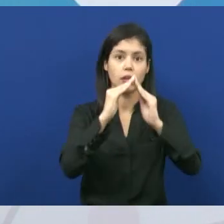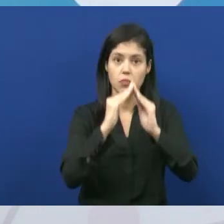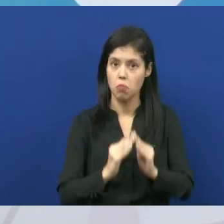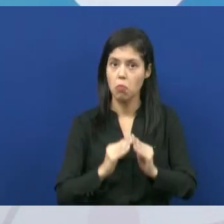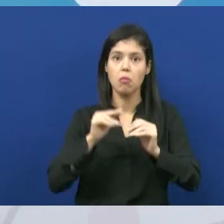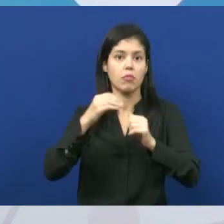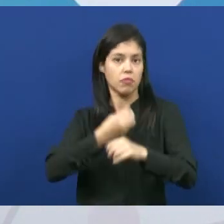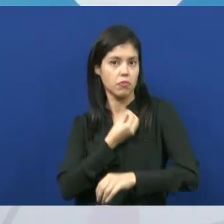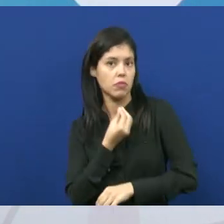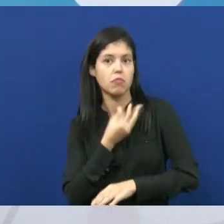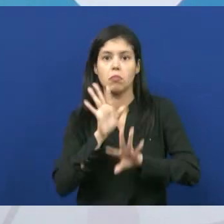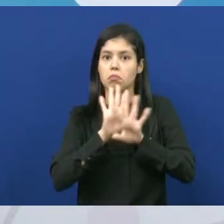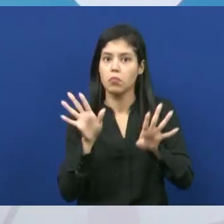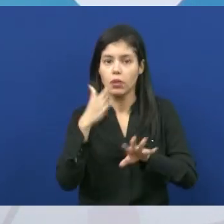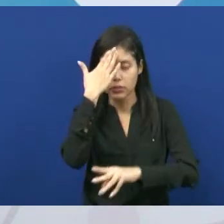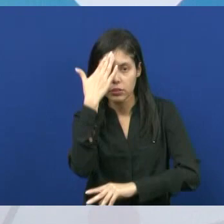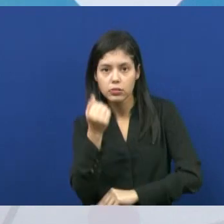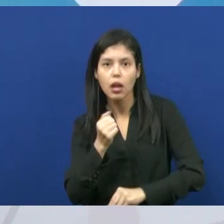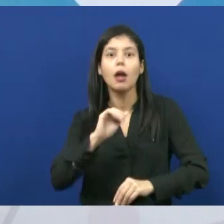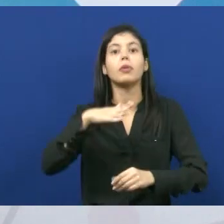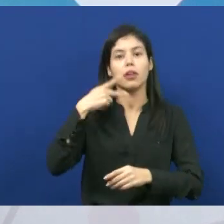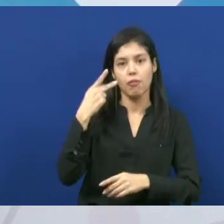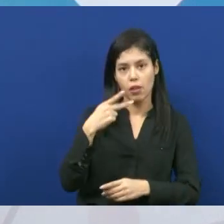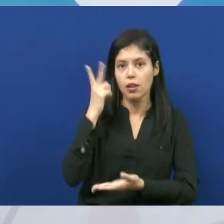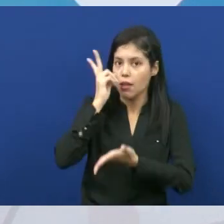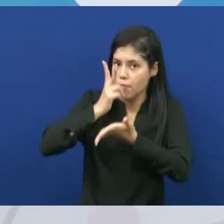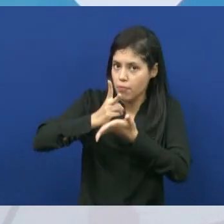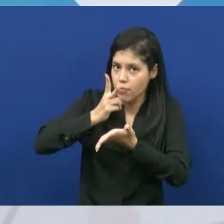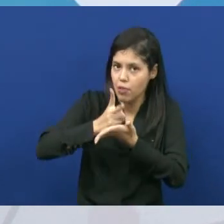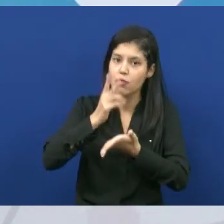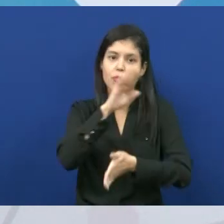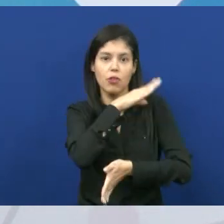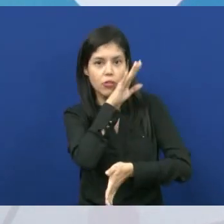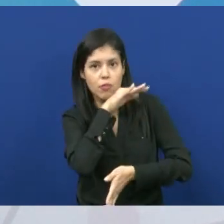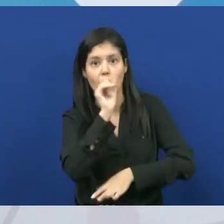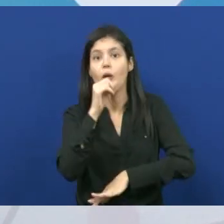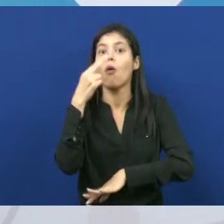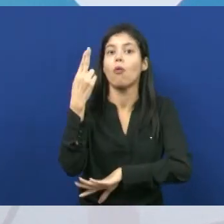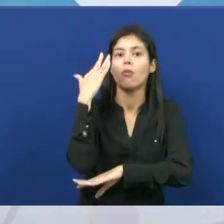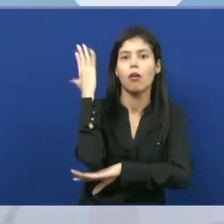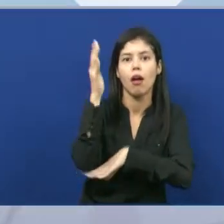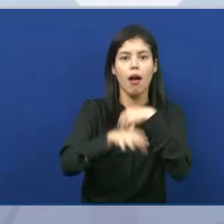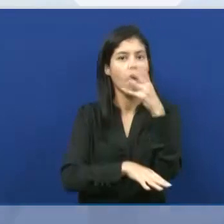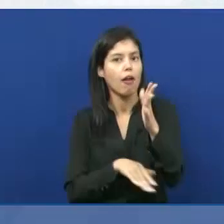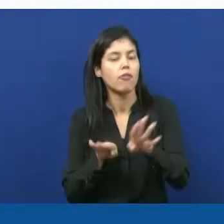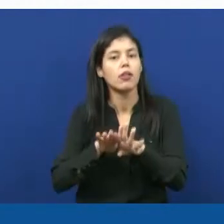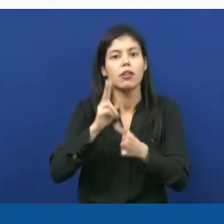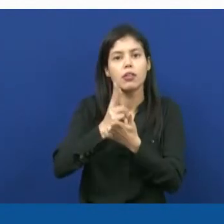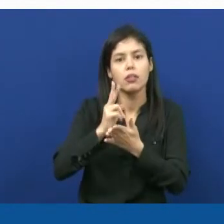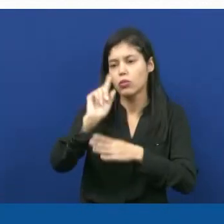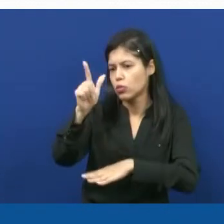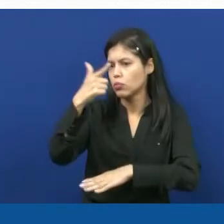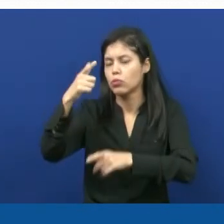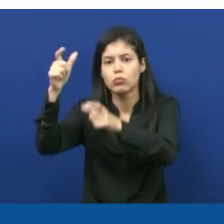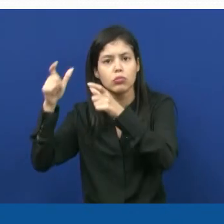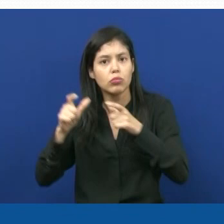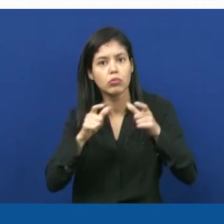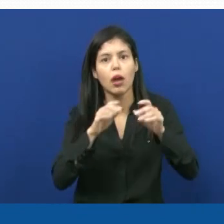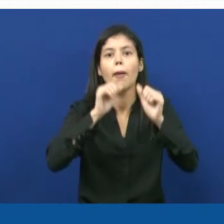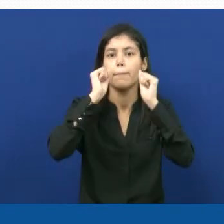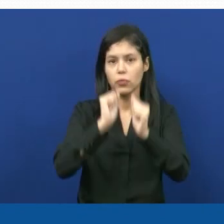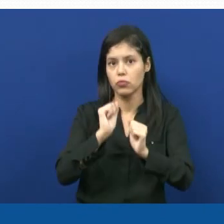esteja, ele consiga saber que está falando do mesmo ser vivo que um pesquisador ou um cientista de um outro local